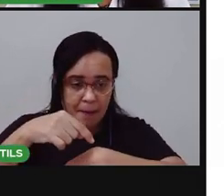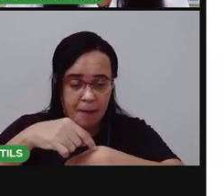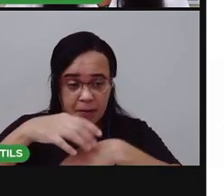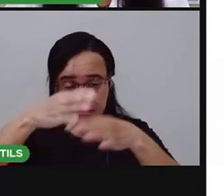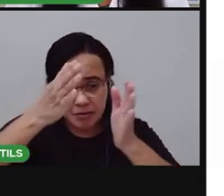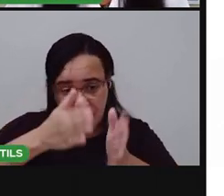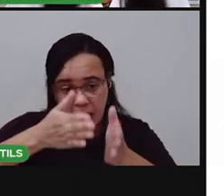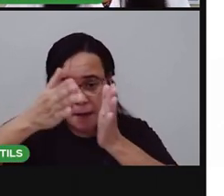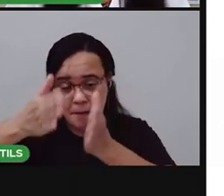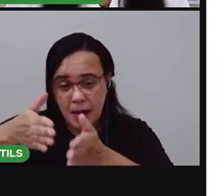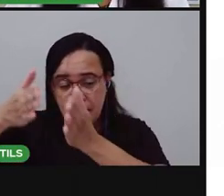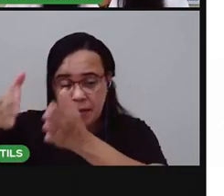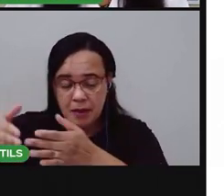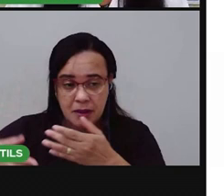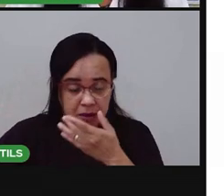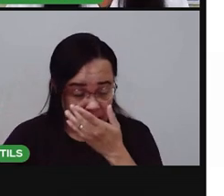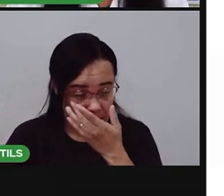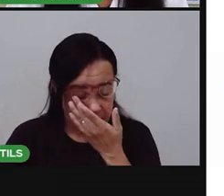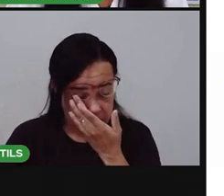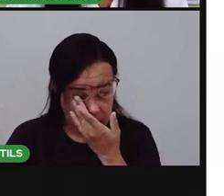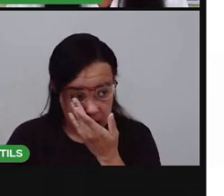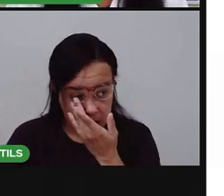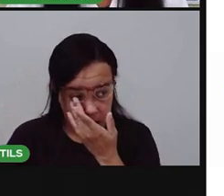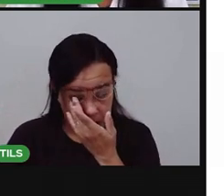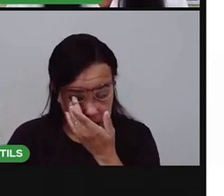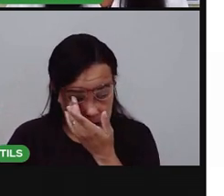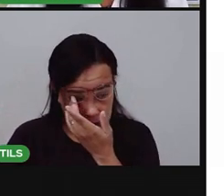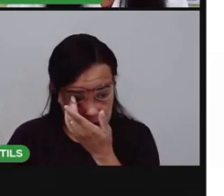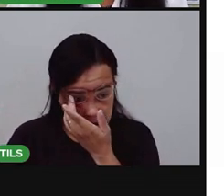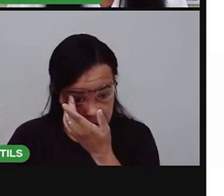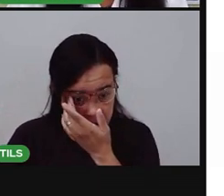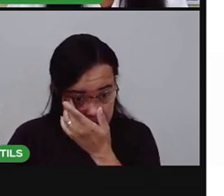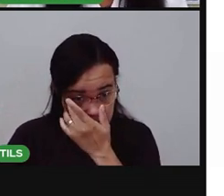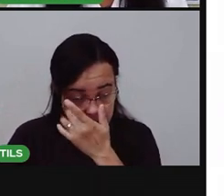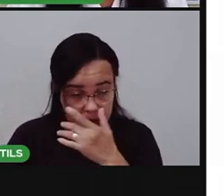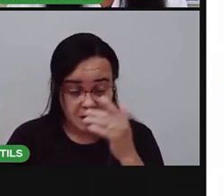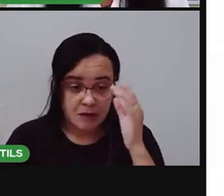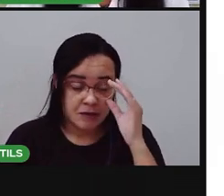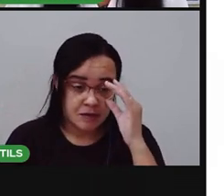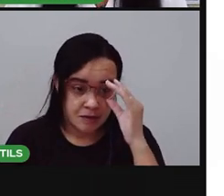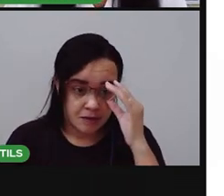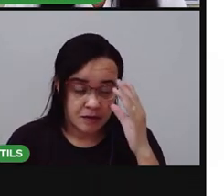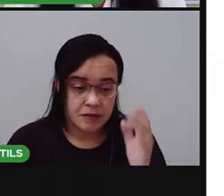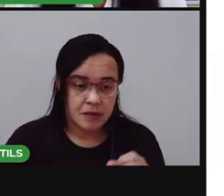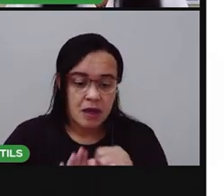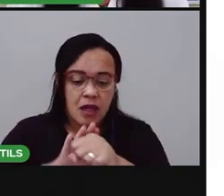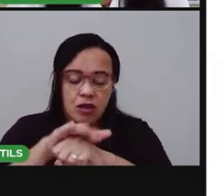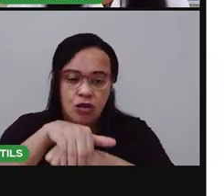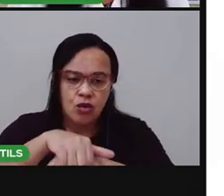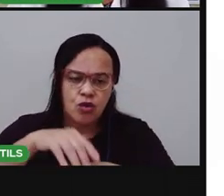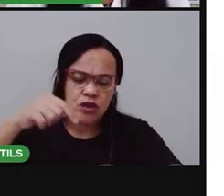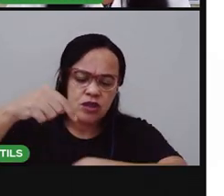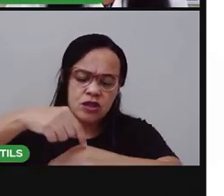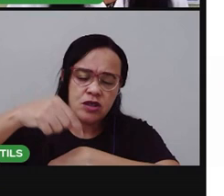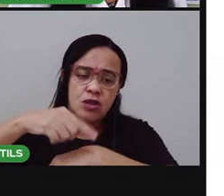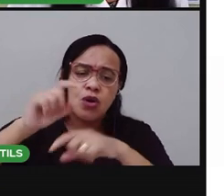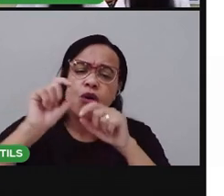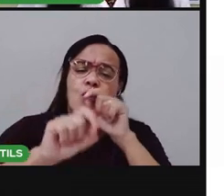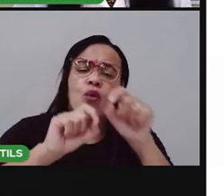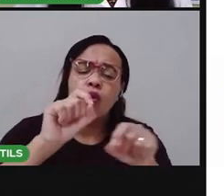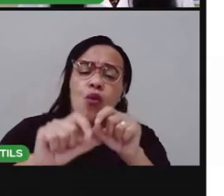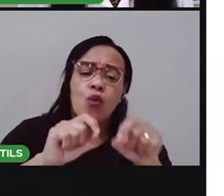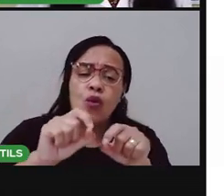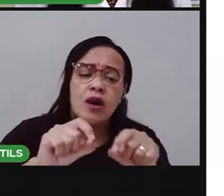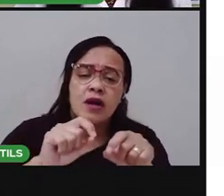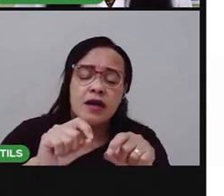A noite, faça também isso. O que você faz à noite? Qual o horário? Para